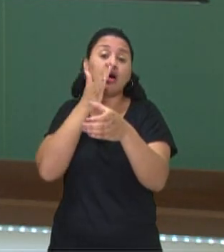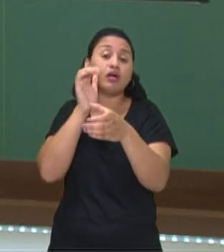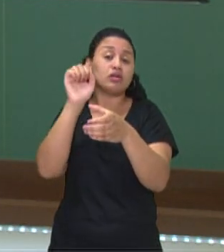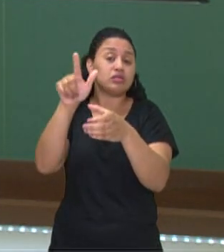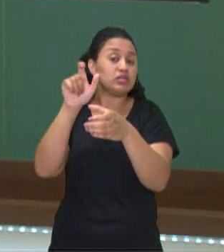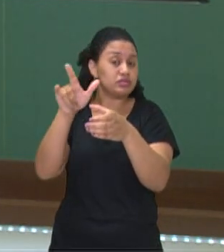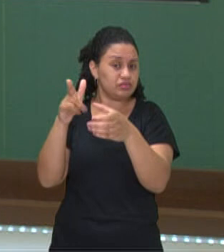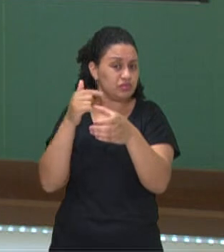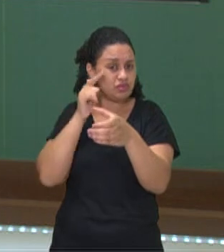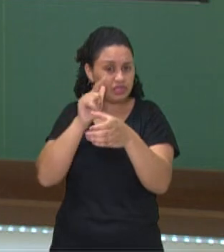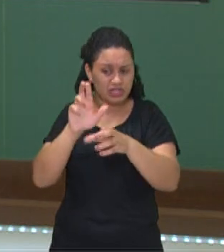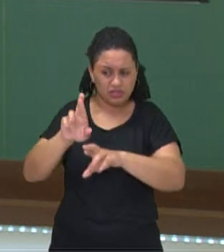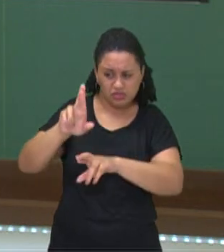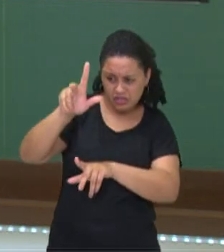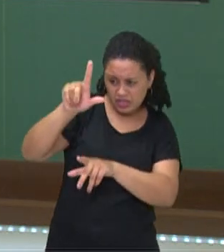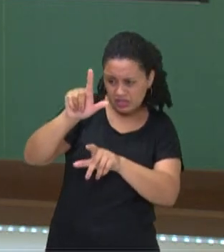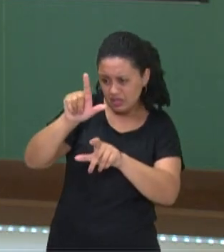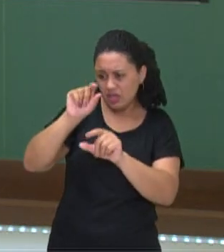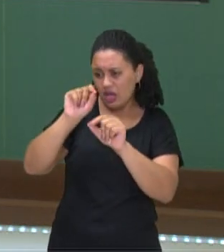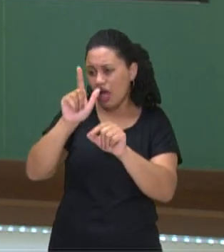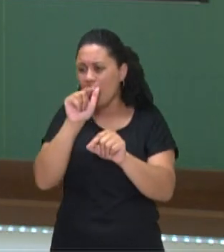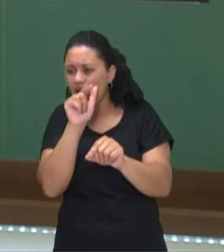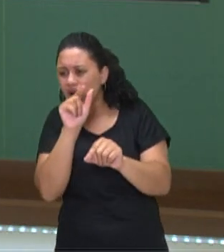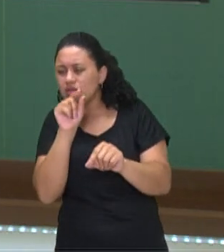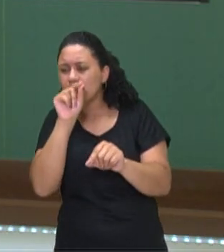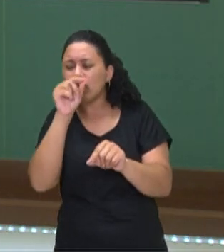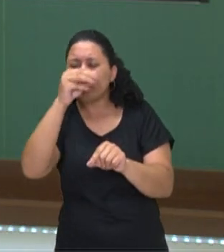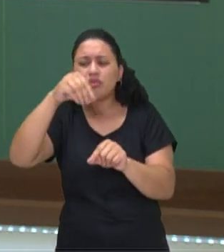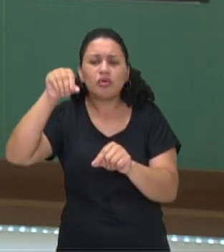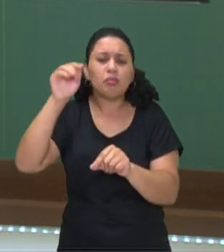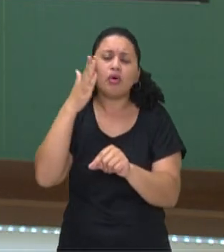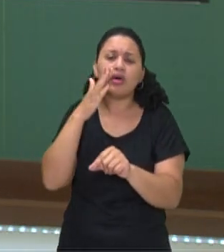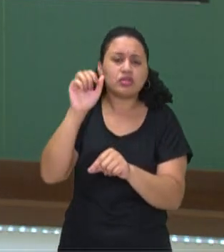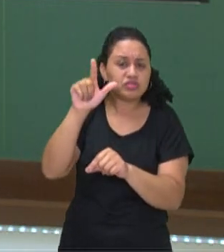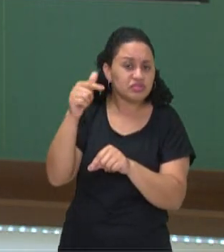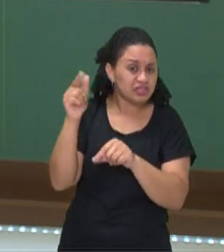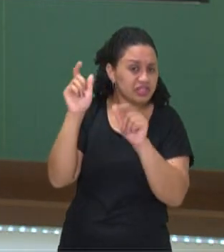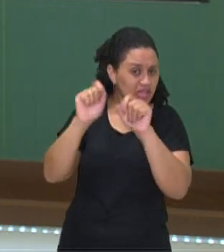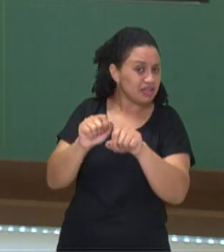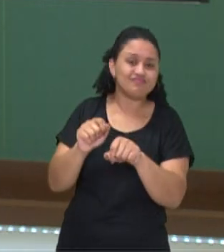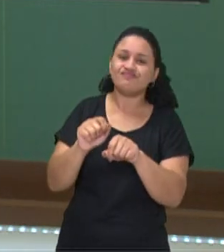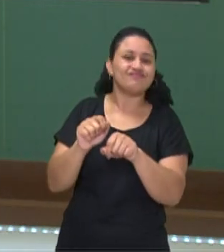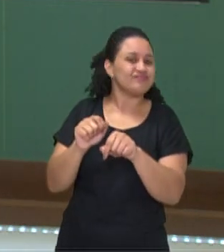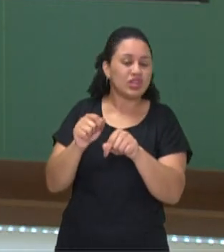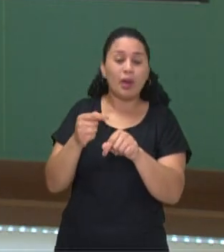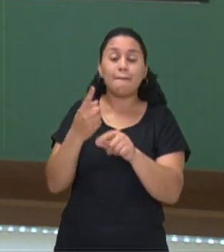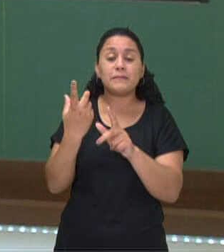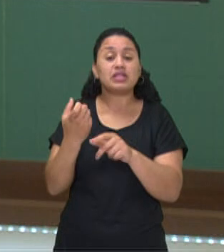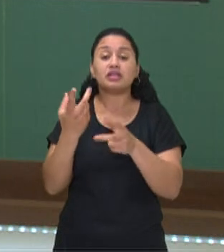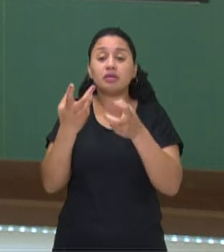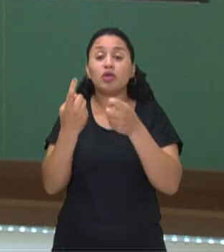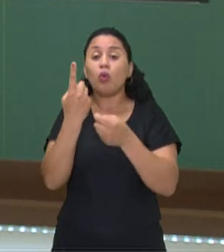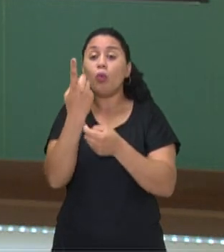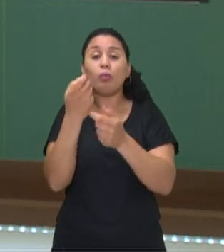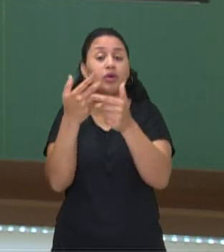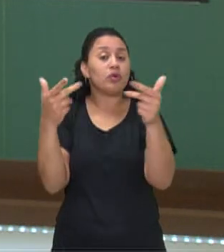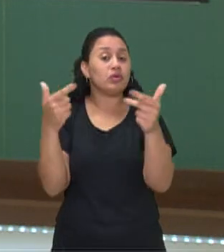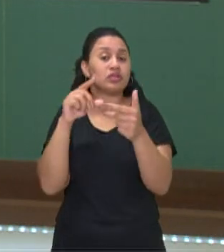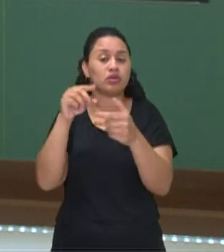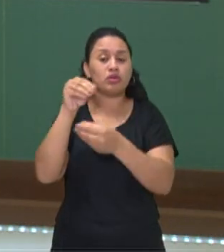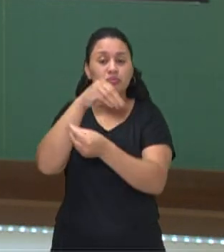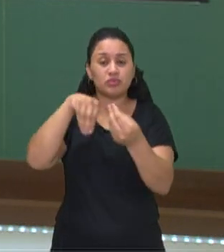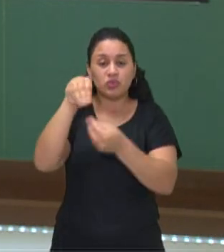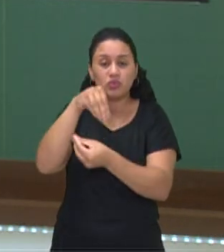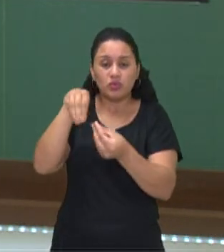diferenciar aonde começa a água e aonde começa o pozinho? Tá tudo uma coisa homogênea,